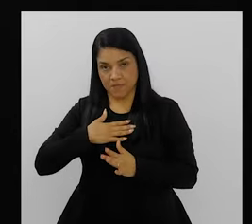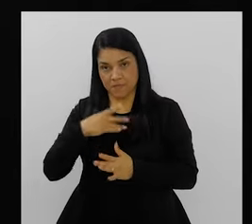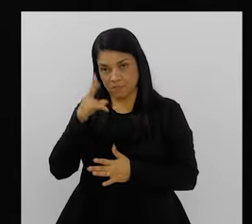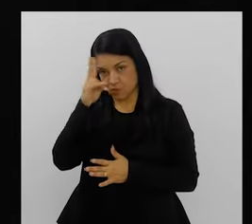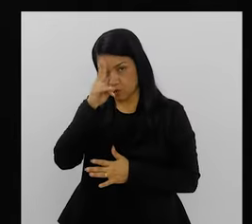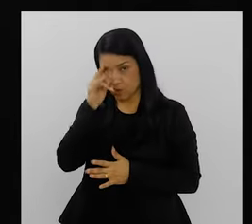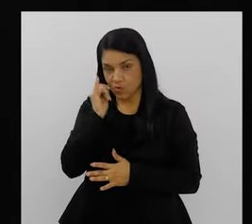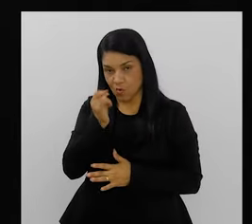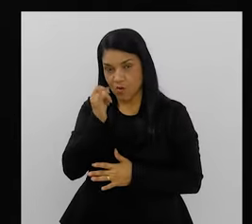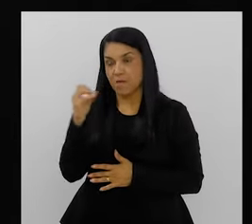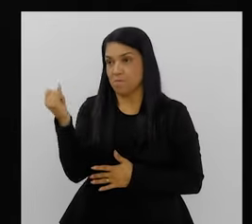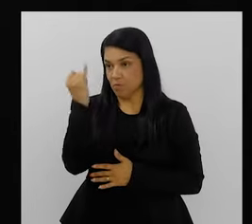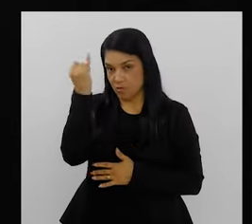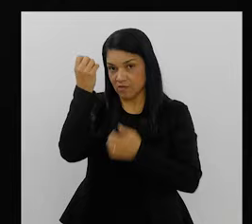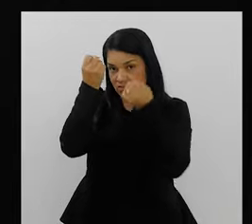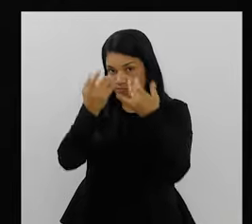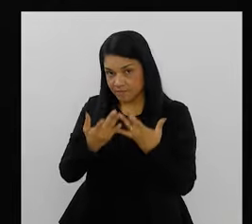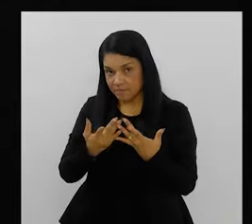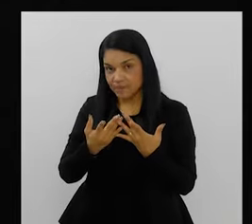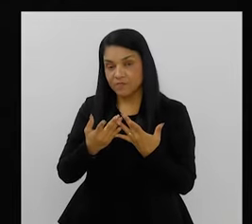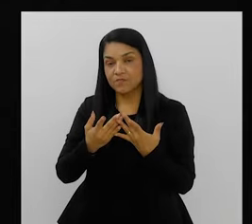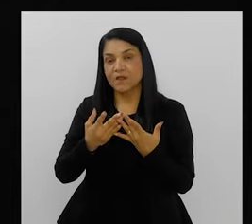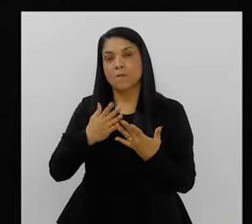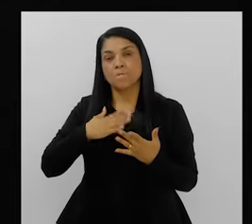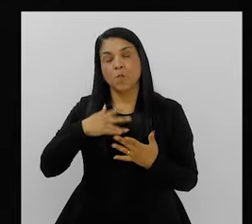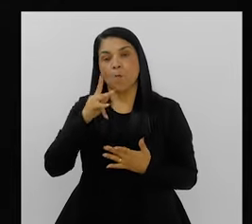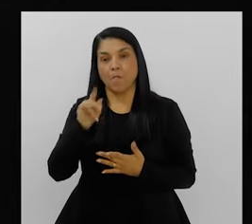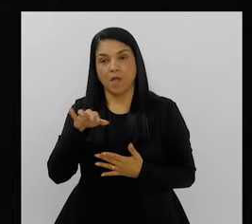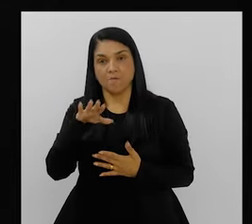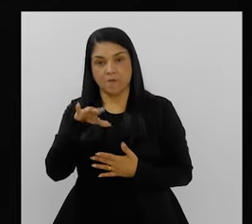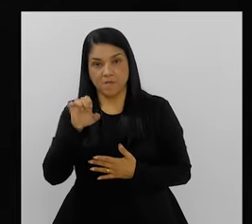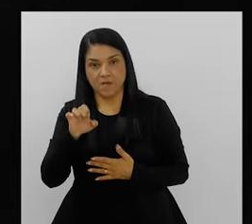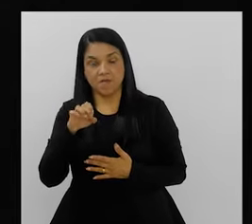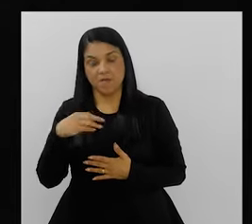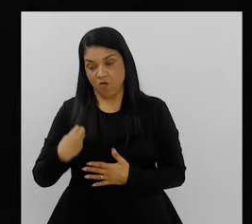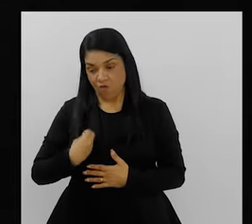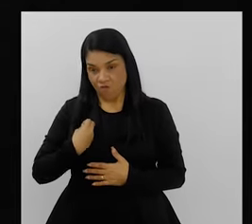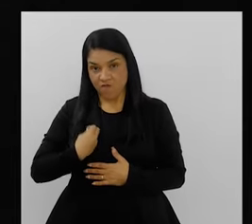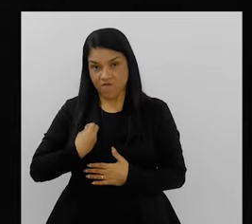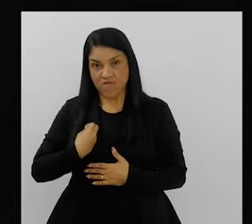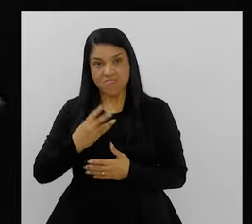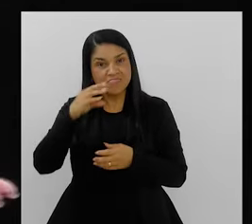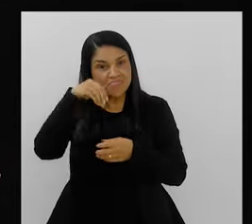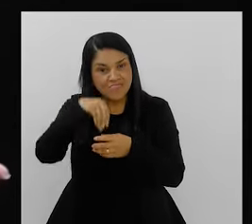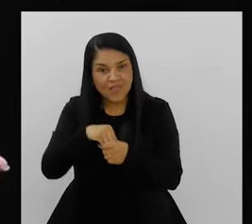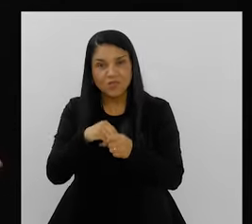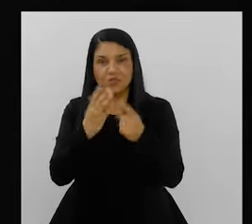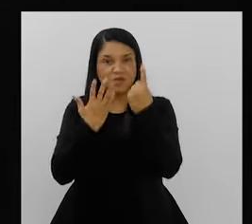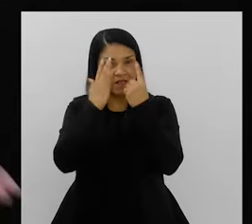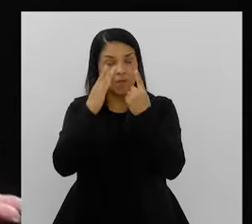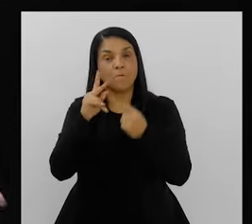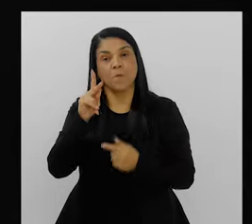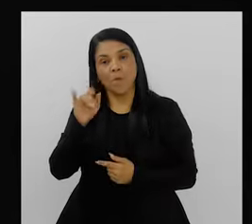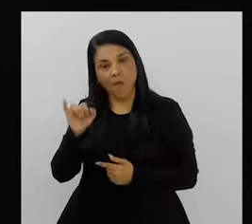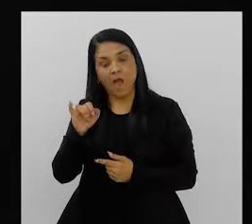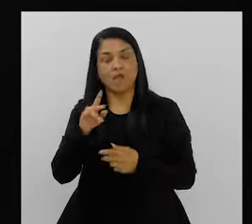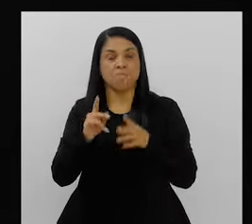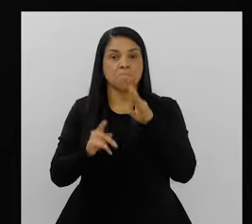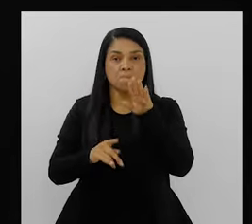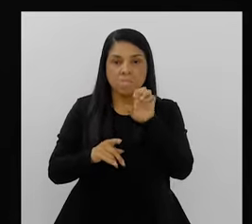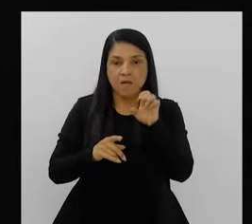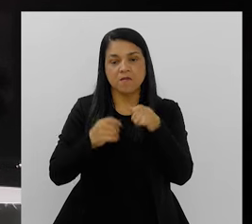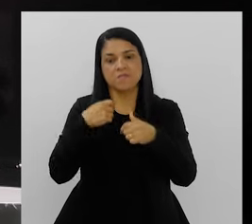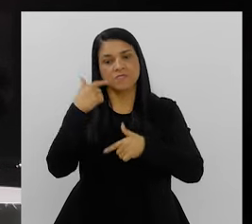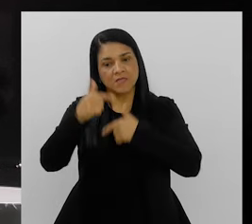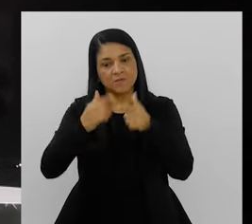exemplo a minha história, que é importante falar, meus pais... Eu vivi do carnaval, literalmente. Meu pai e minha mãe,